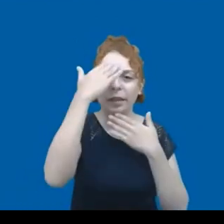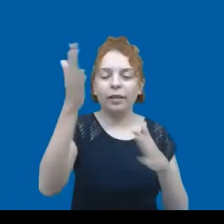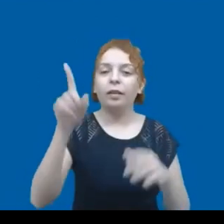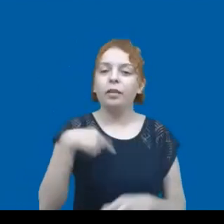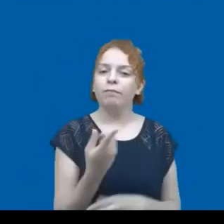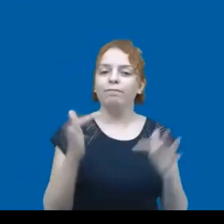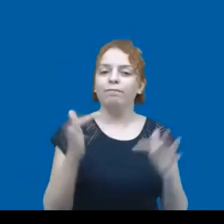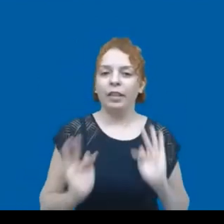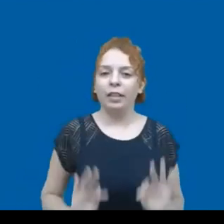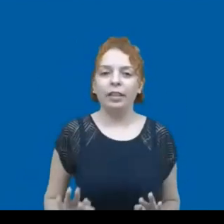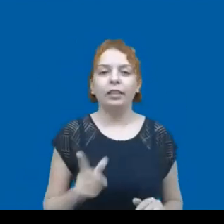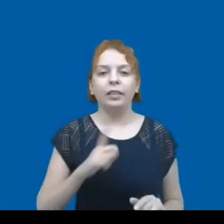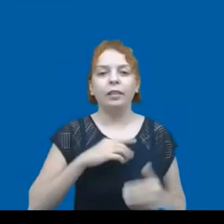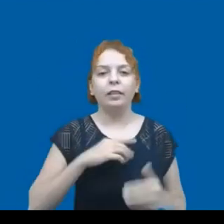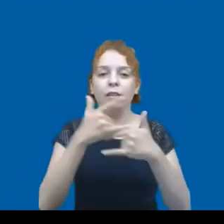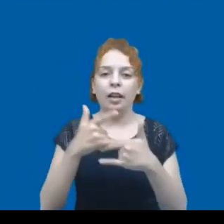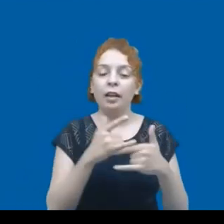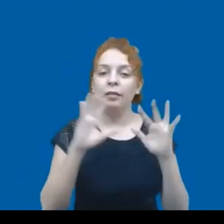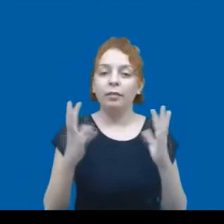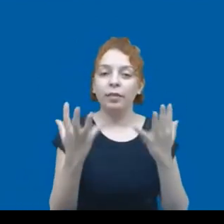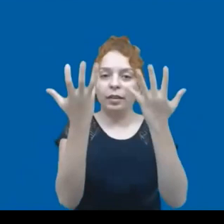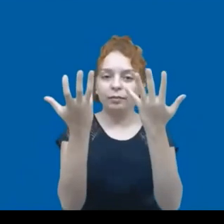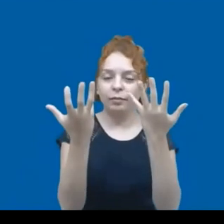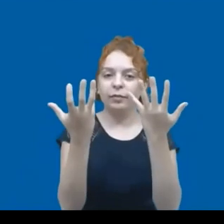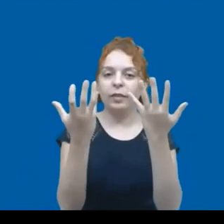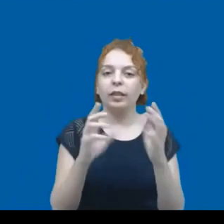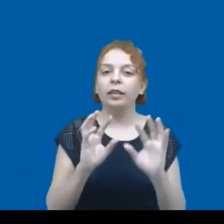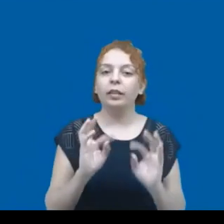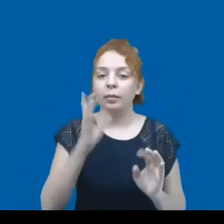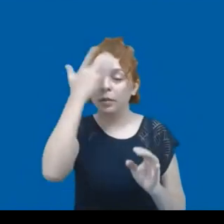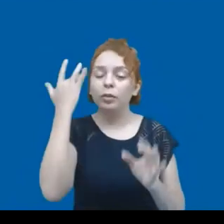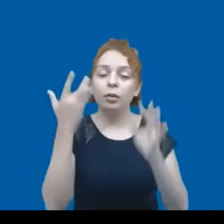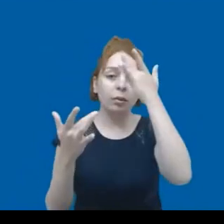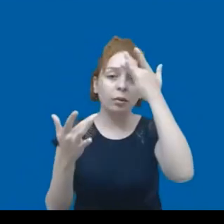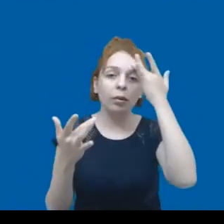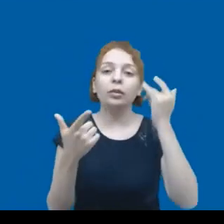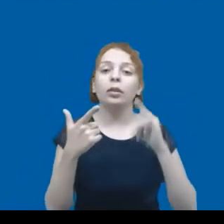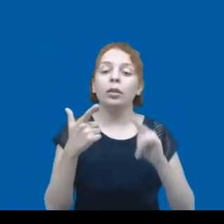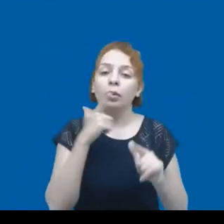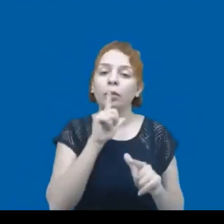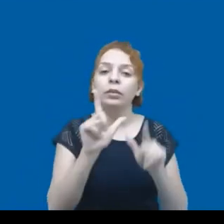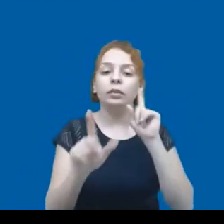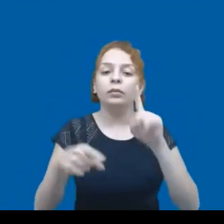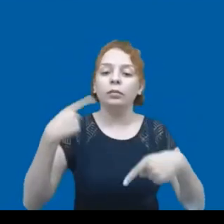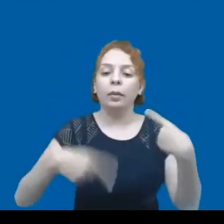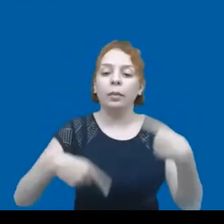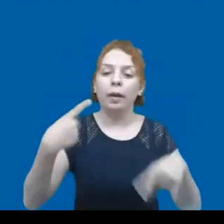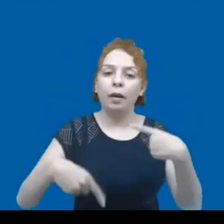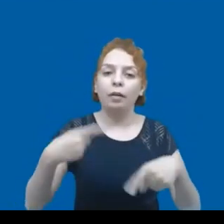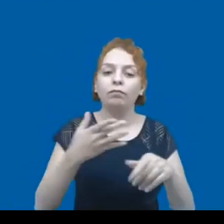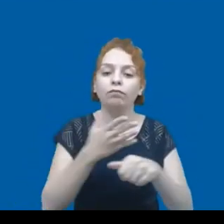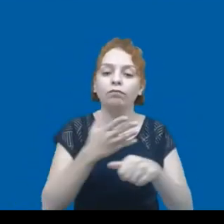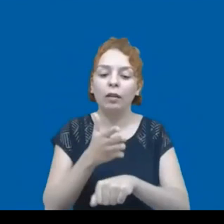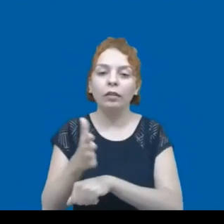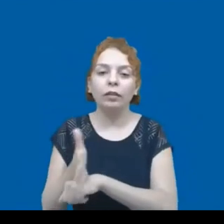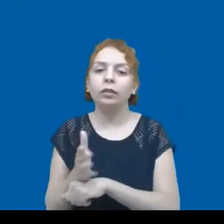mais lives, mais eventos como esse para o Voz das Comunidades para que mais pessoas tenham acesso a debates sobre igualdade,